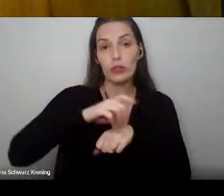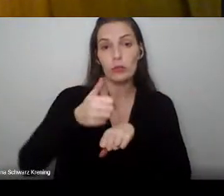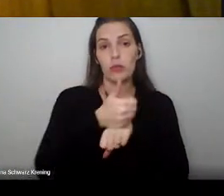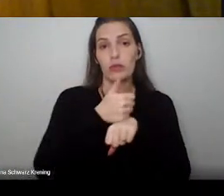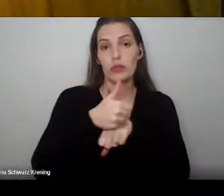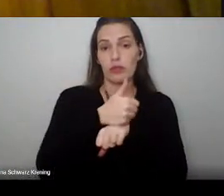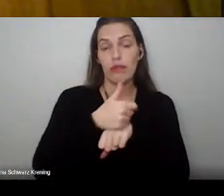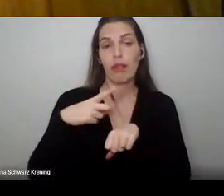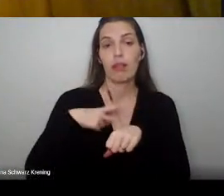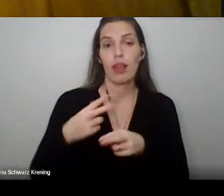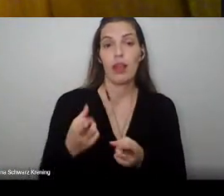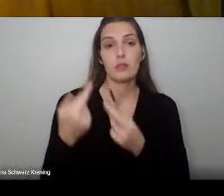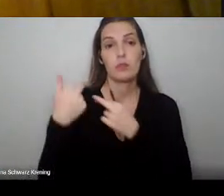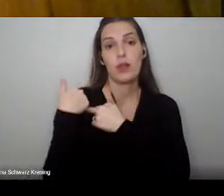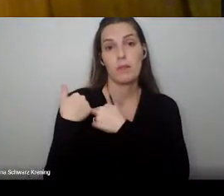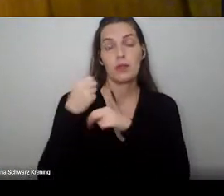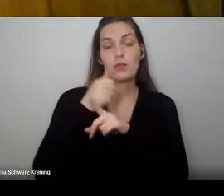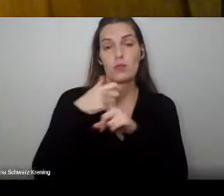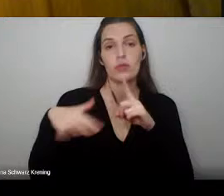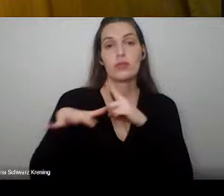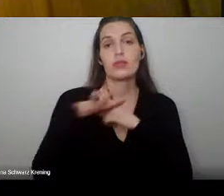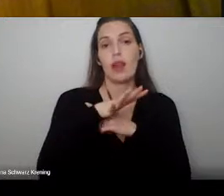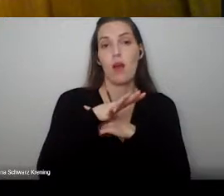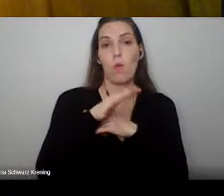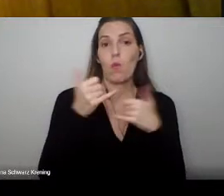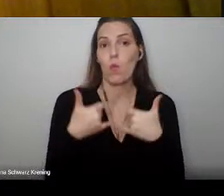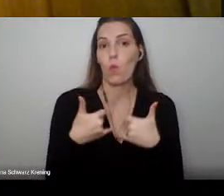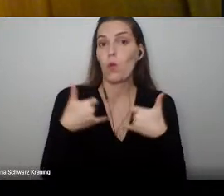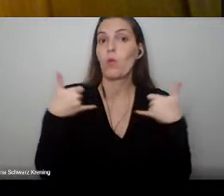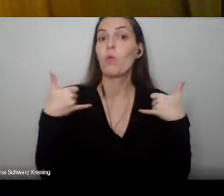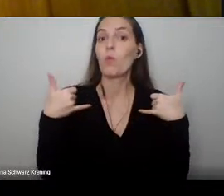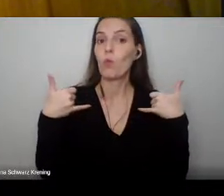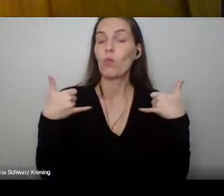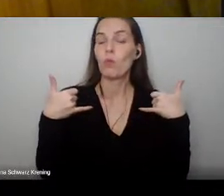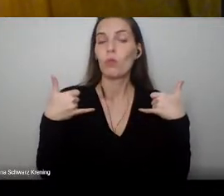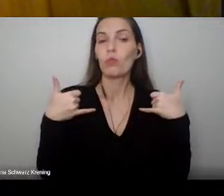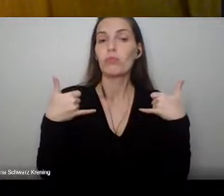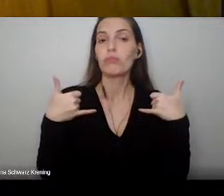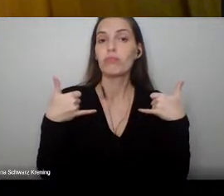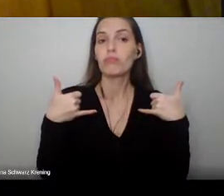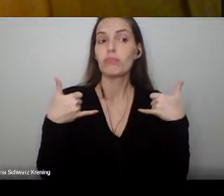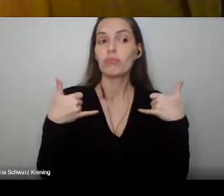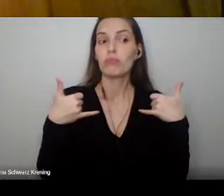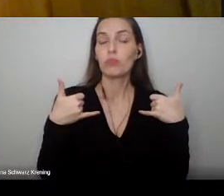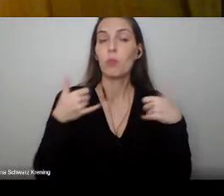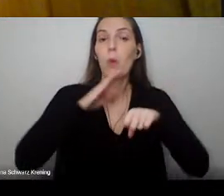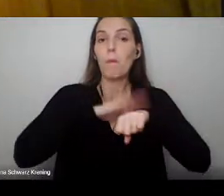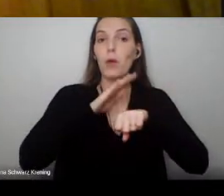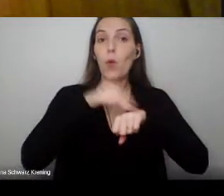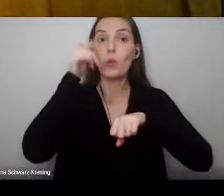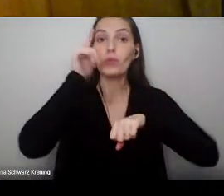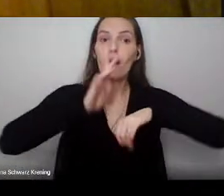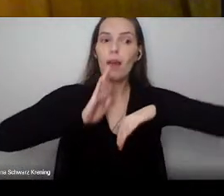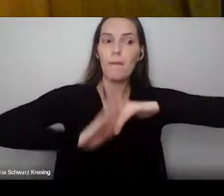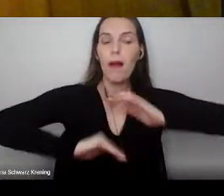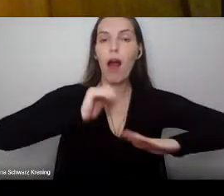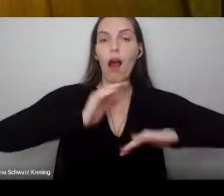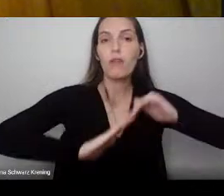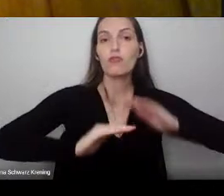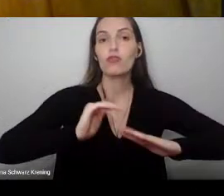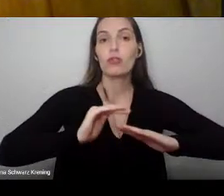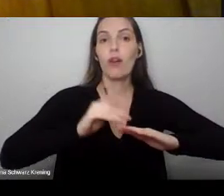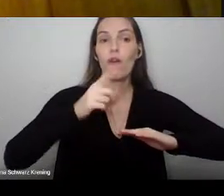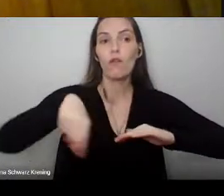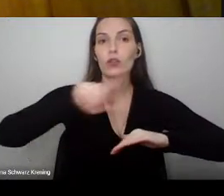social que vos orgulha e, ao cumpri-la, vocês esperam edificar os andares superiores das suas